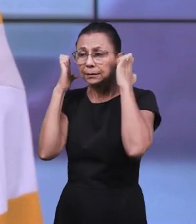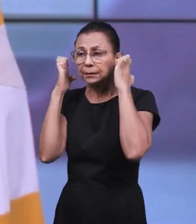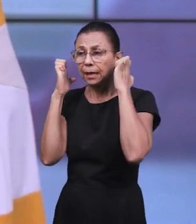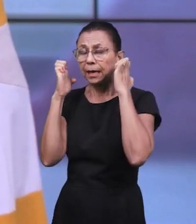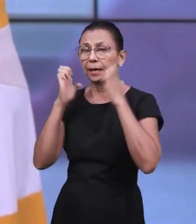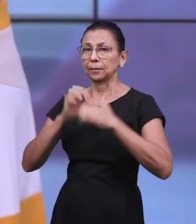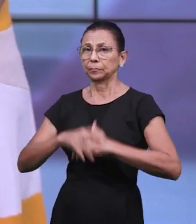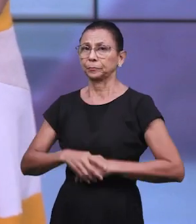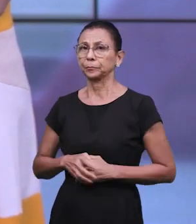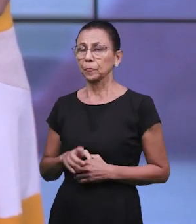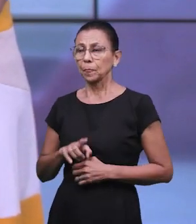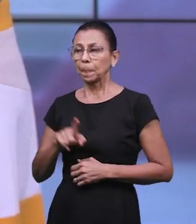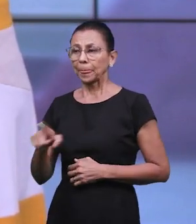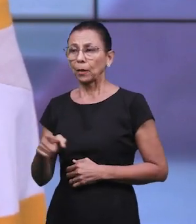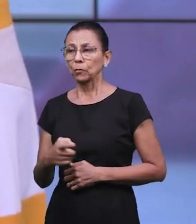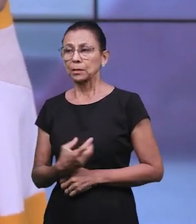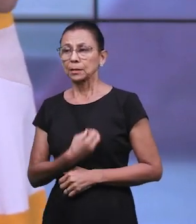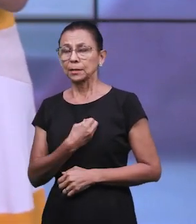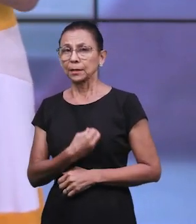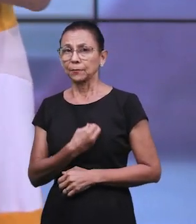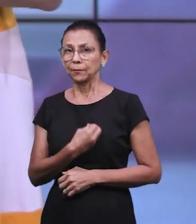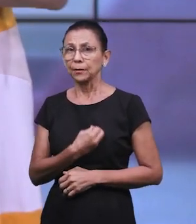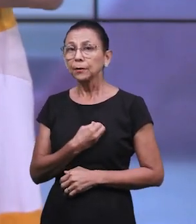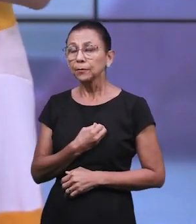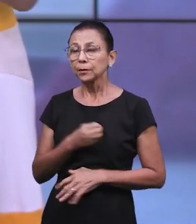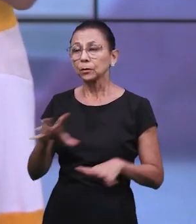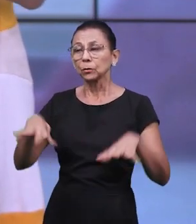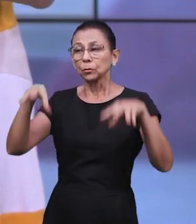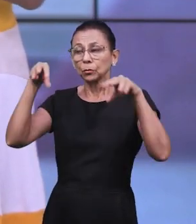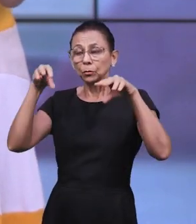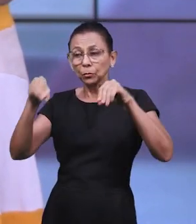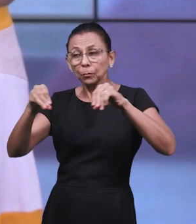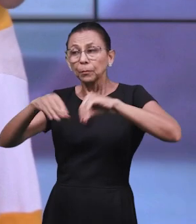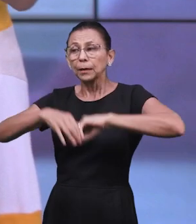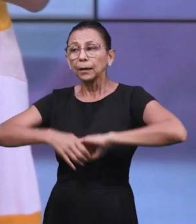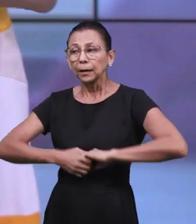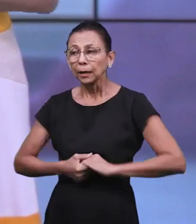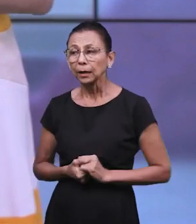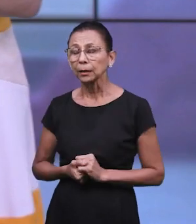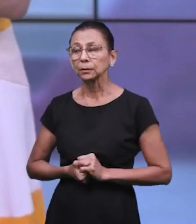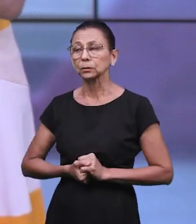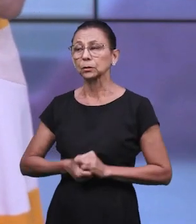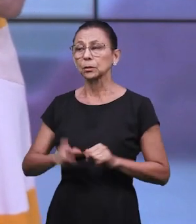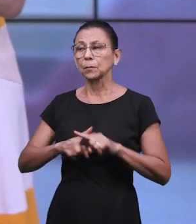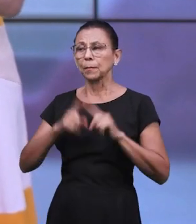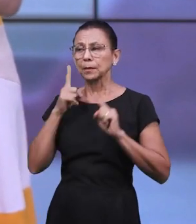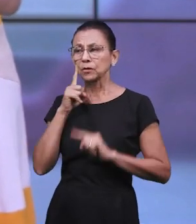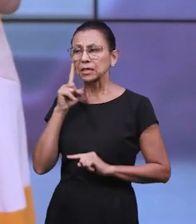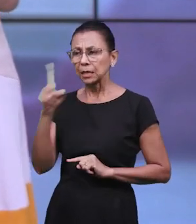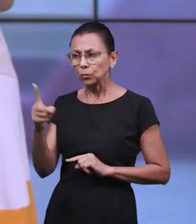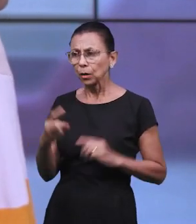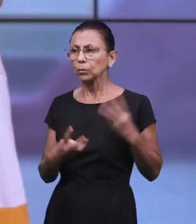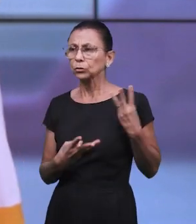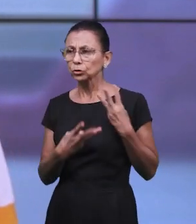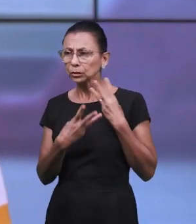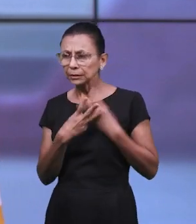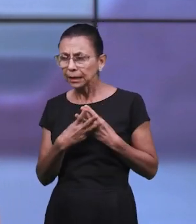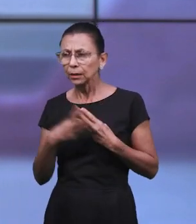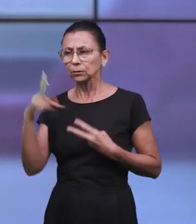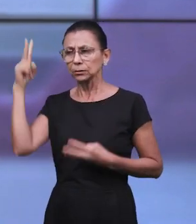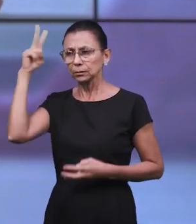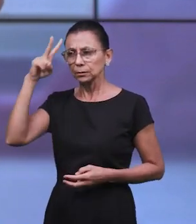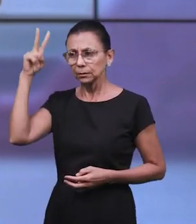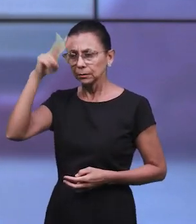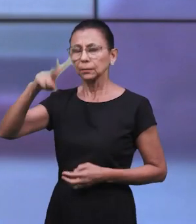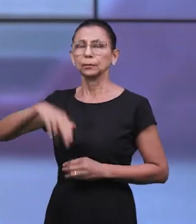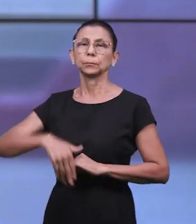casa do rei, mais do que todos os outros judeus. Mardoqueu continuou firme, fazendo uma intervenção